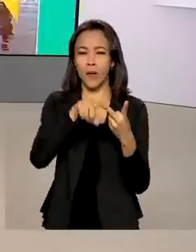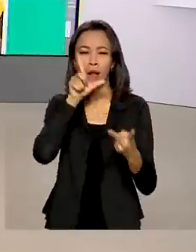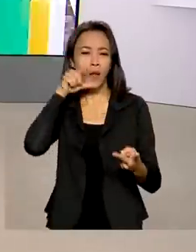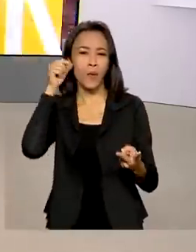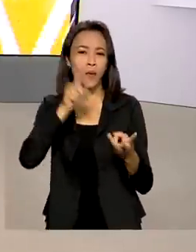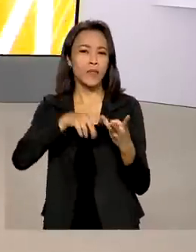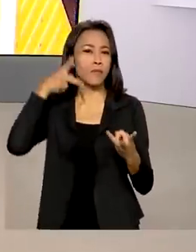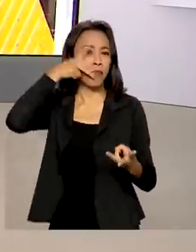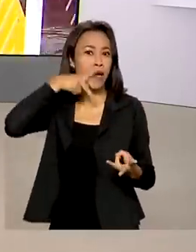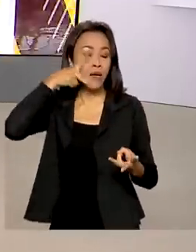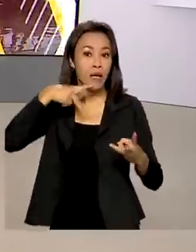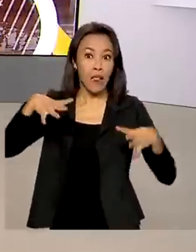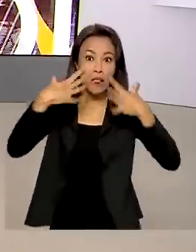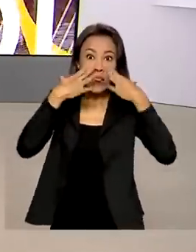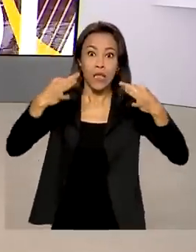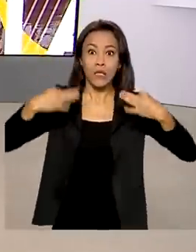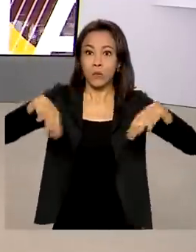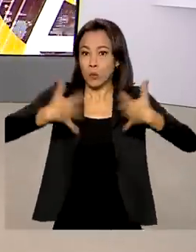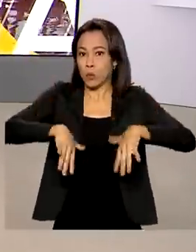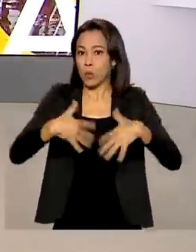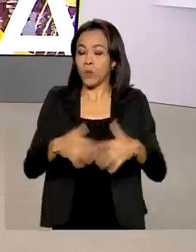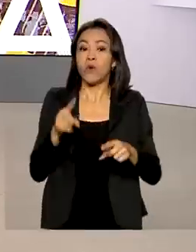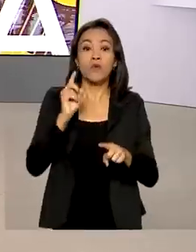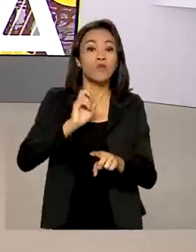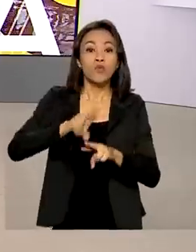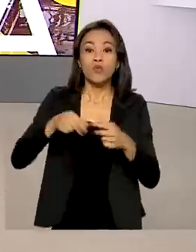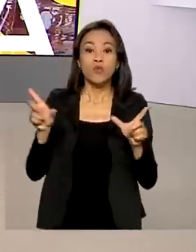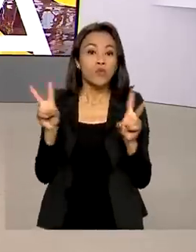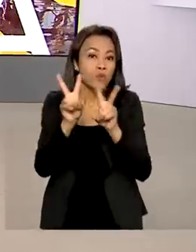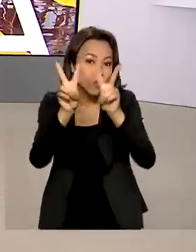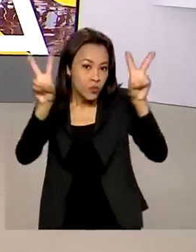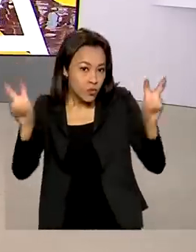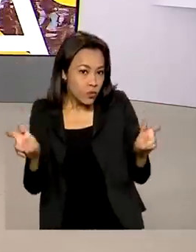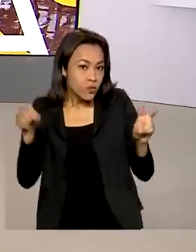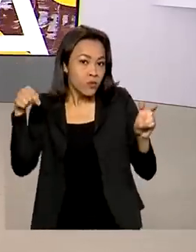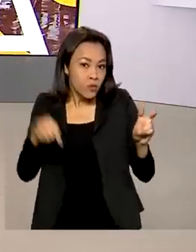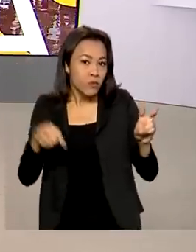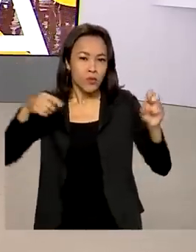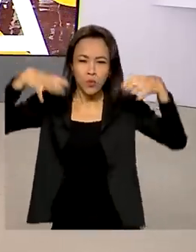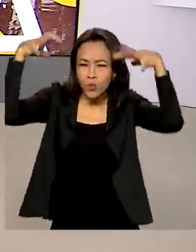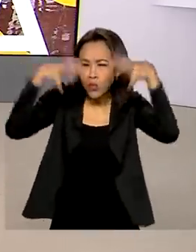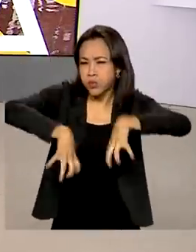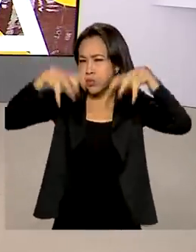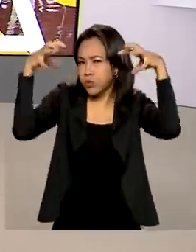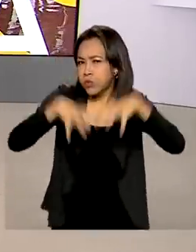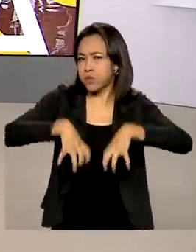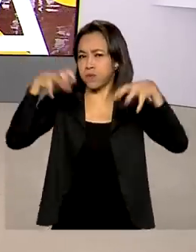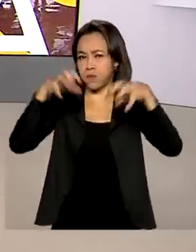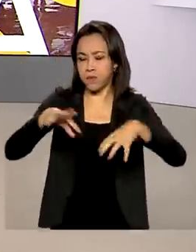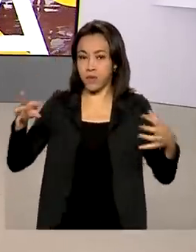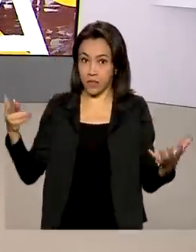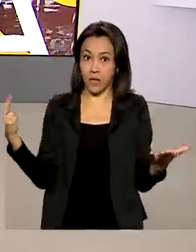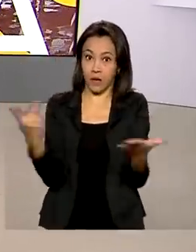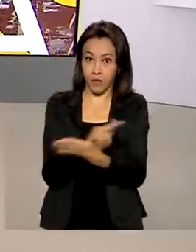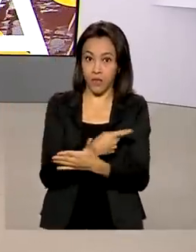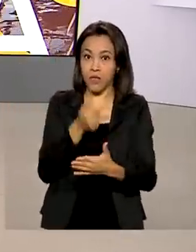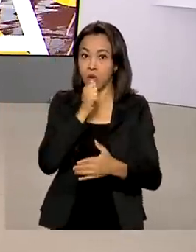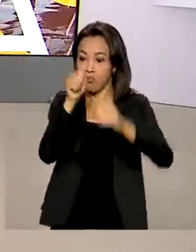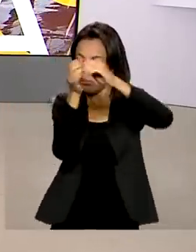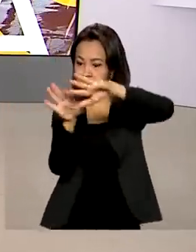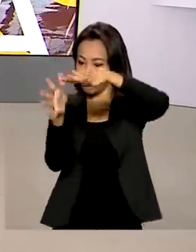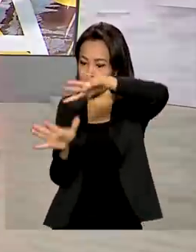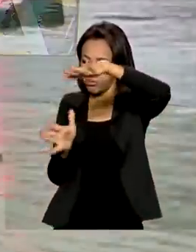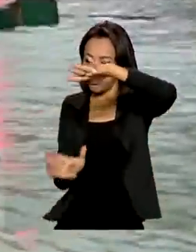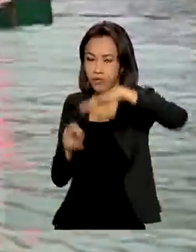Paraíba estão em alerta vermelho do Instituto Nacional de Meteorologia devido às fortes chuvas que atingem o litoral do Nordeste.